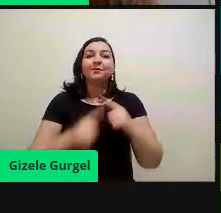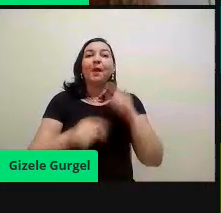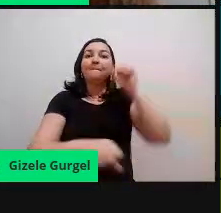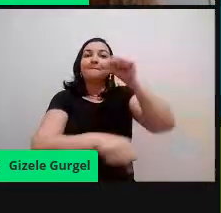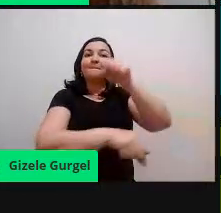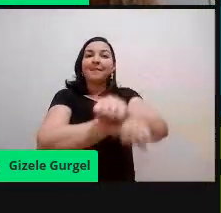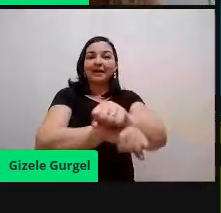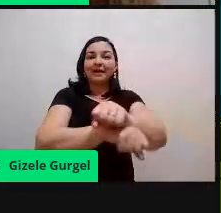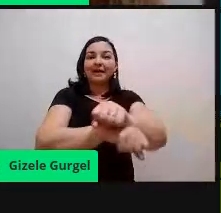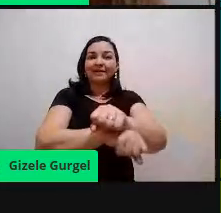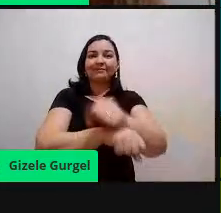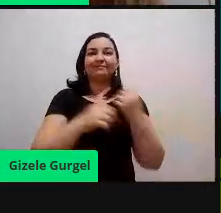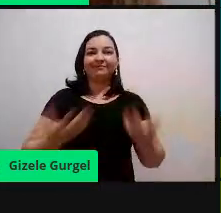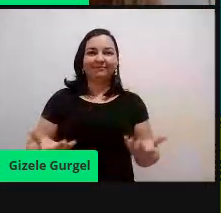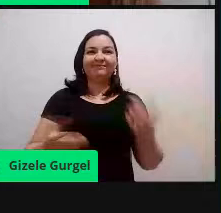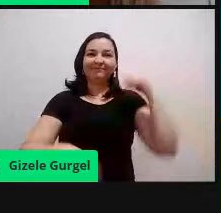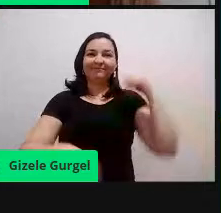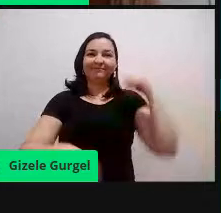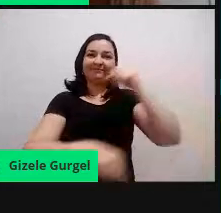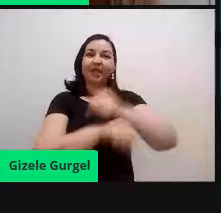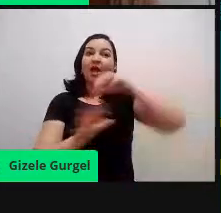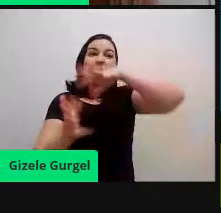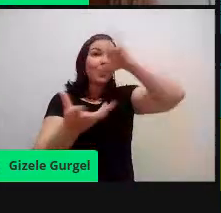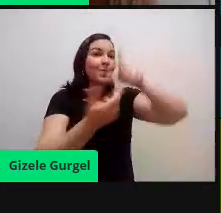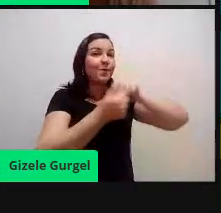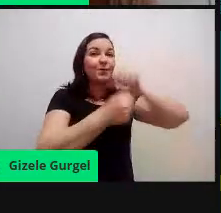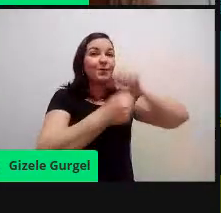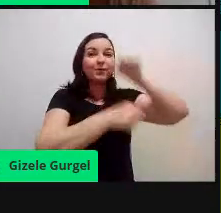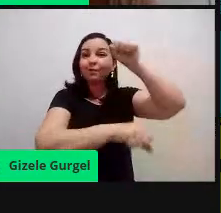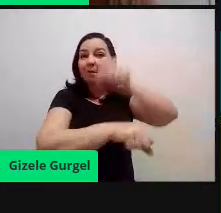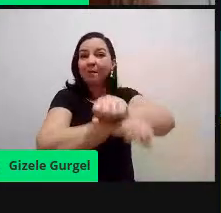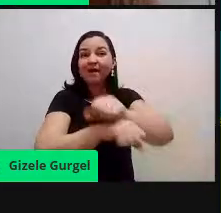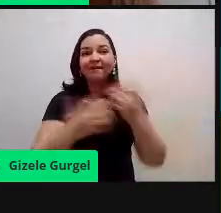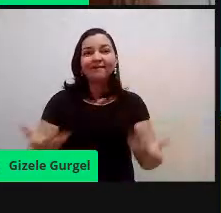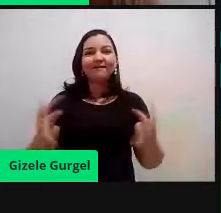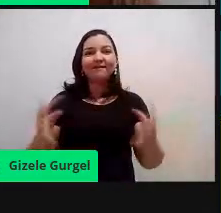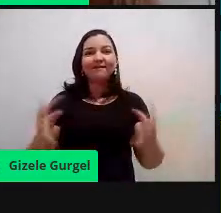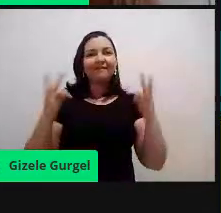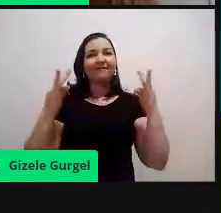atividades antrópicas. Então, o mundo parou, né, todas as atividades